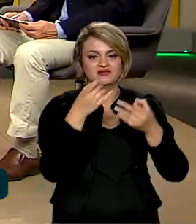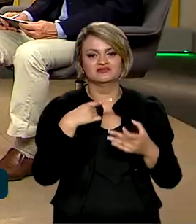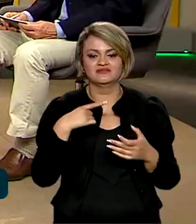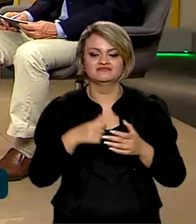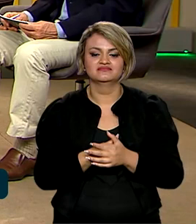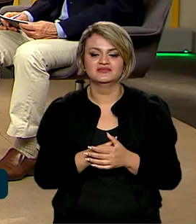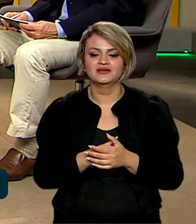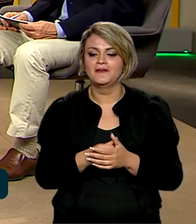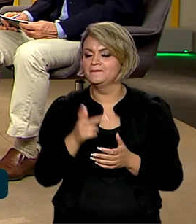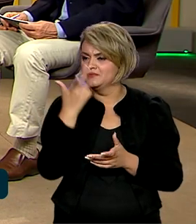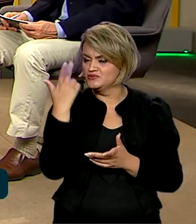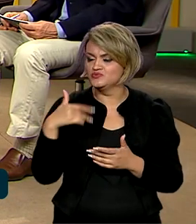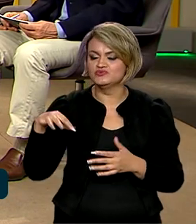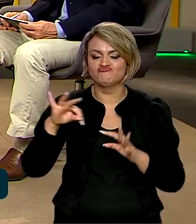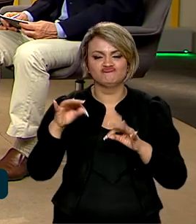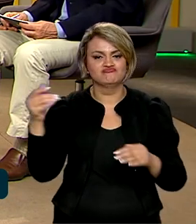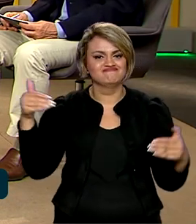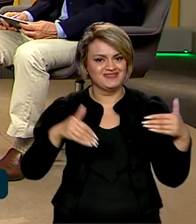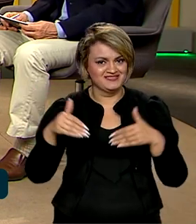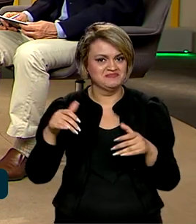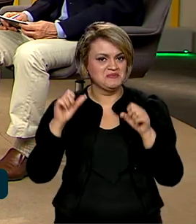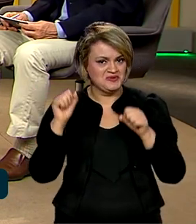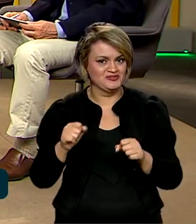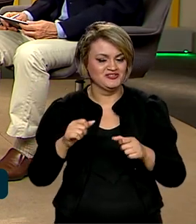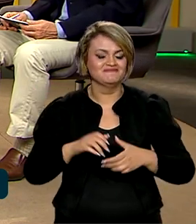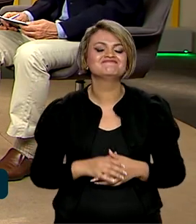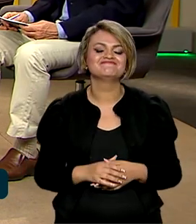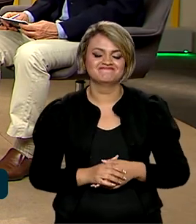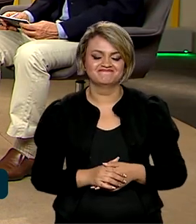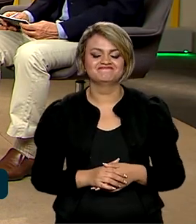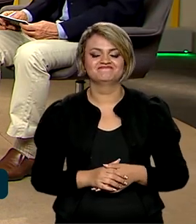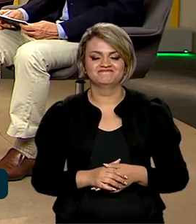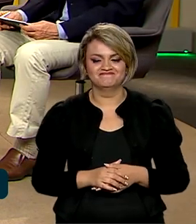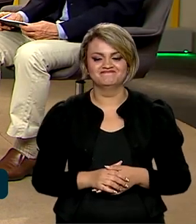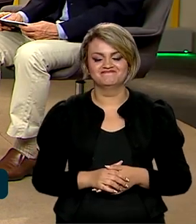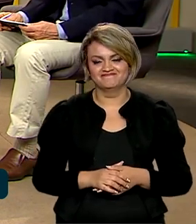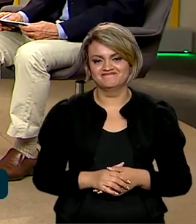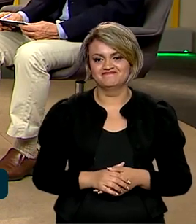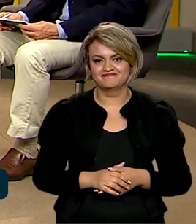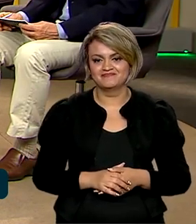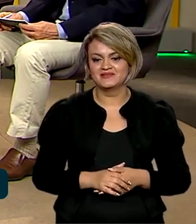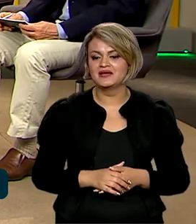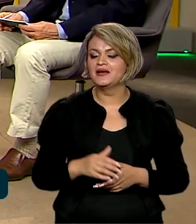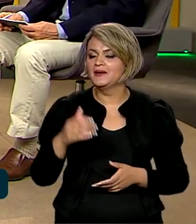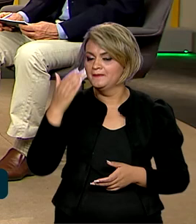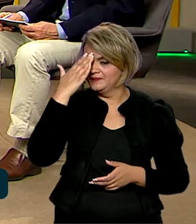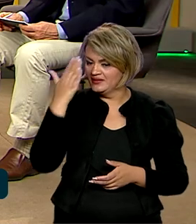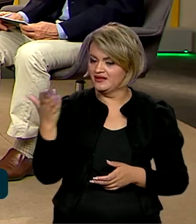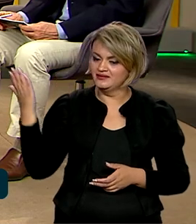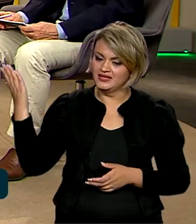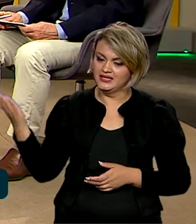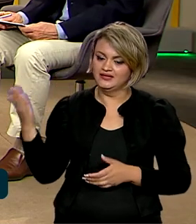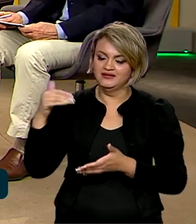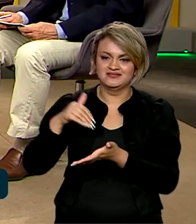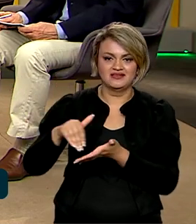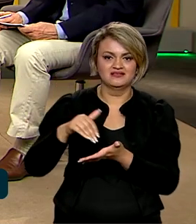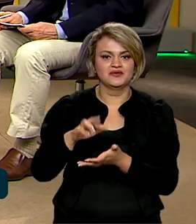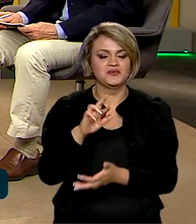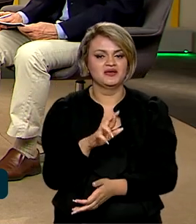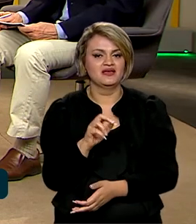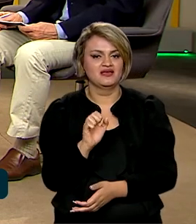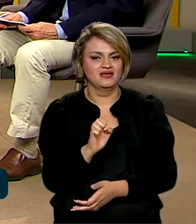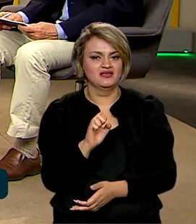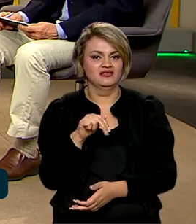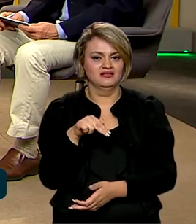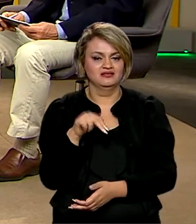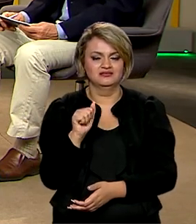espaço para todo mundo participar, fica o convite então, né? É verdade. Secretário Renato Simões, Secretário Nacional de Participação Social, muito